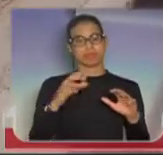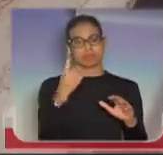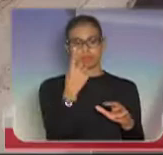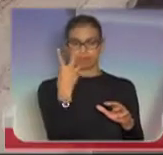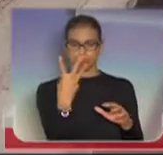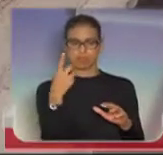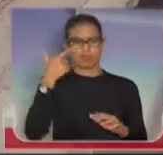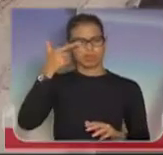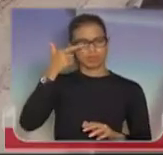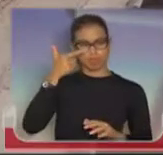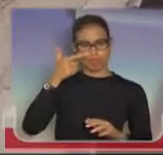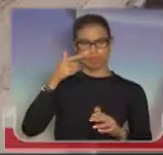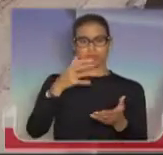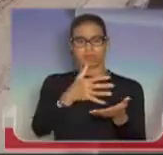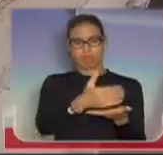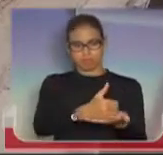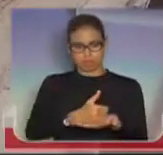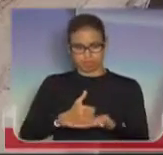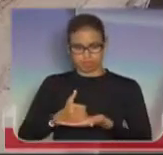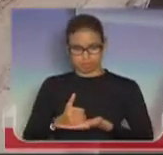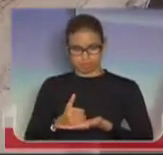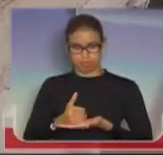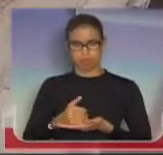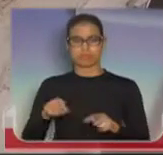revólveres. Foram apreendidos